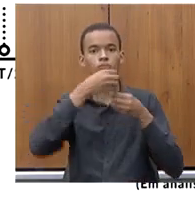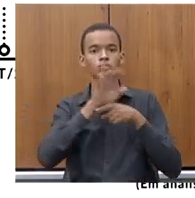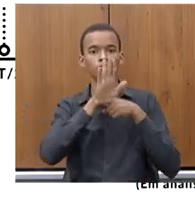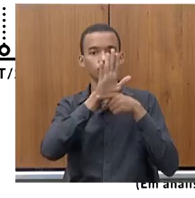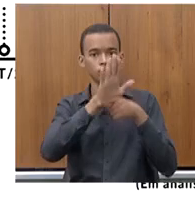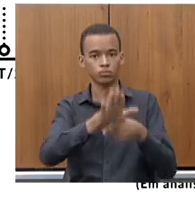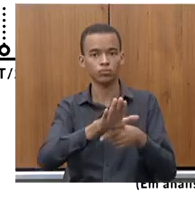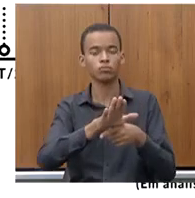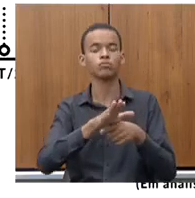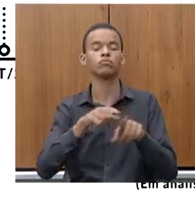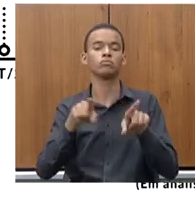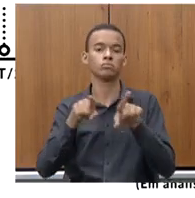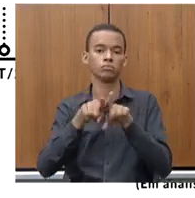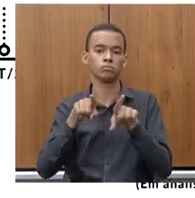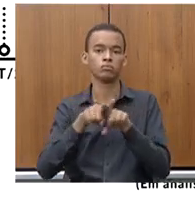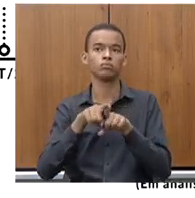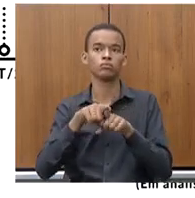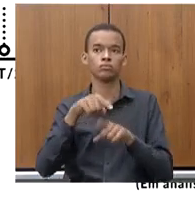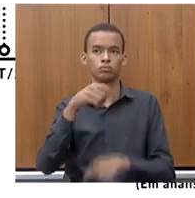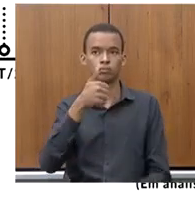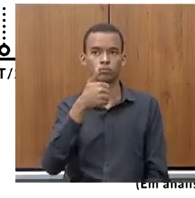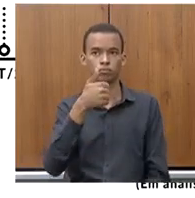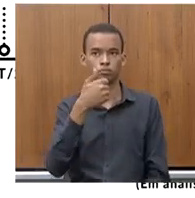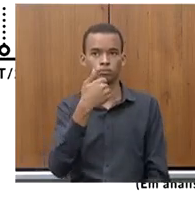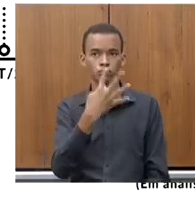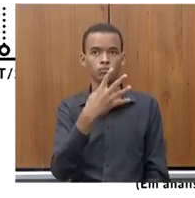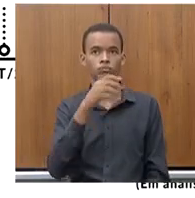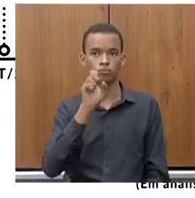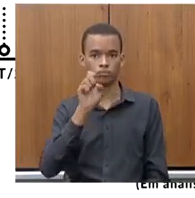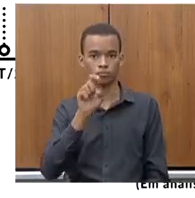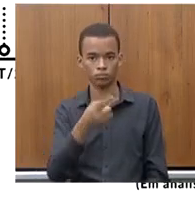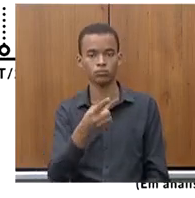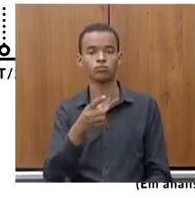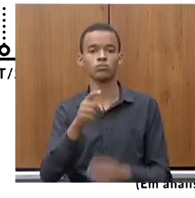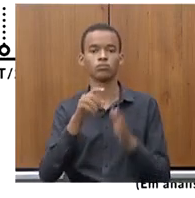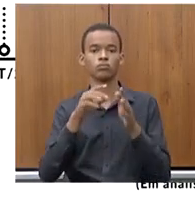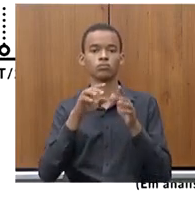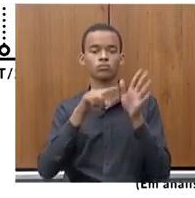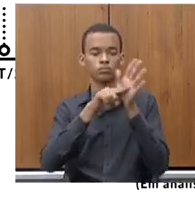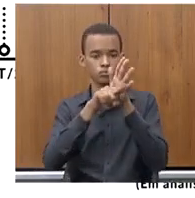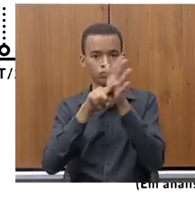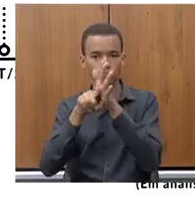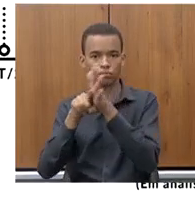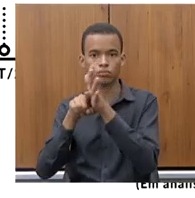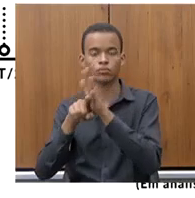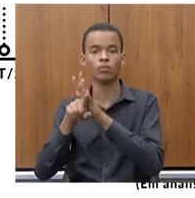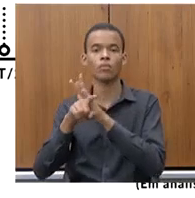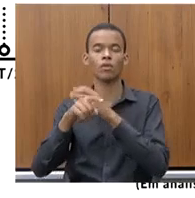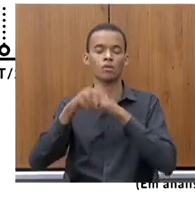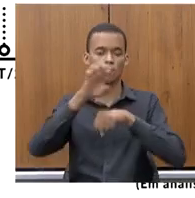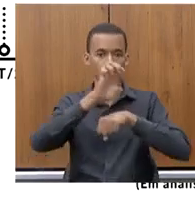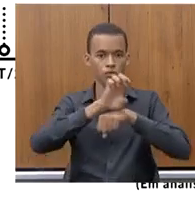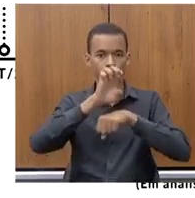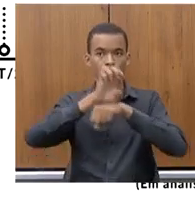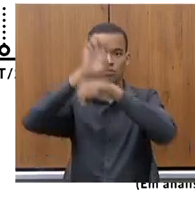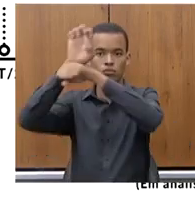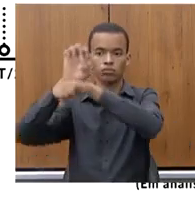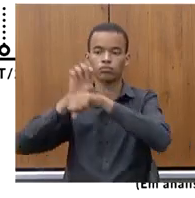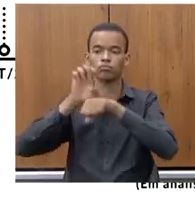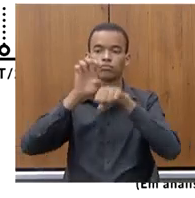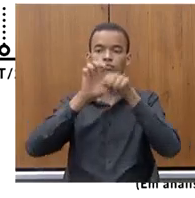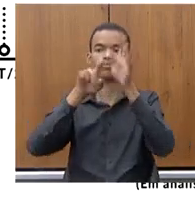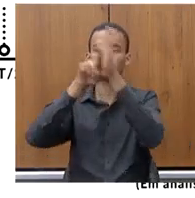forma também muito rica de trazer conhecimento de fora para dentro do Estado, oxigenando aí, trazendo novas experiências.